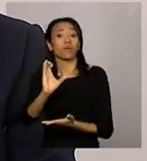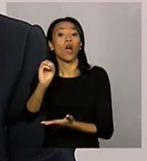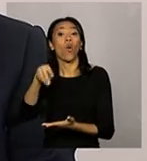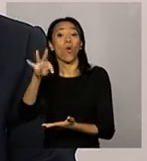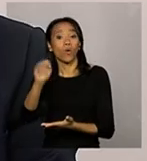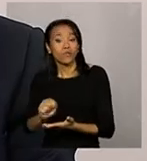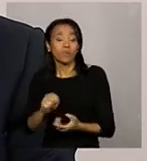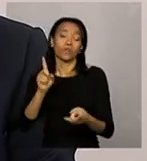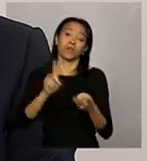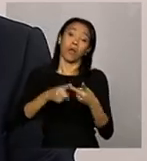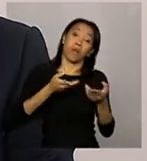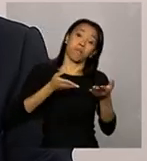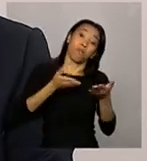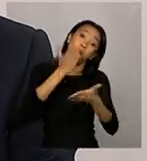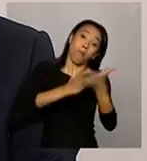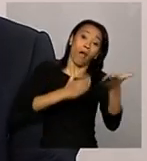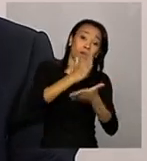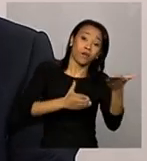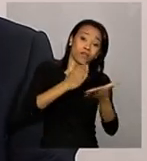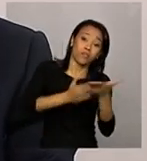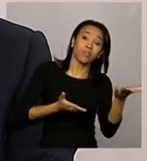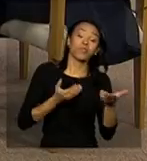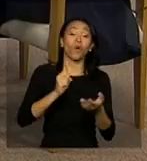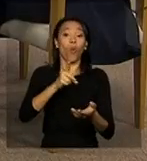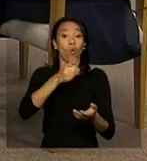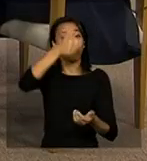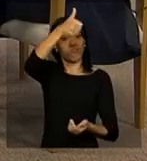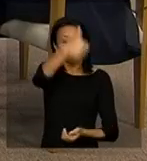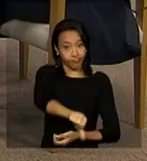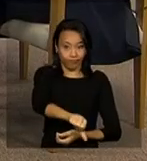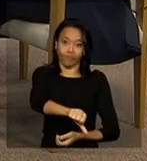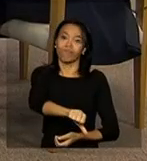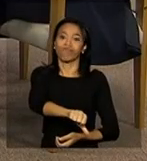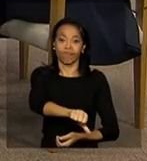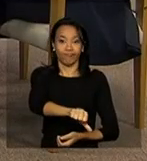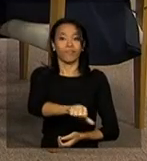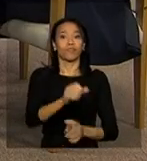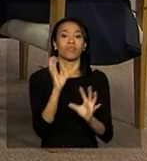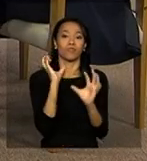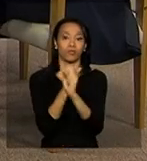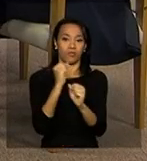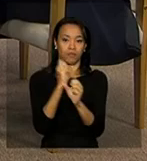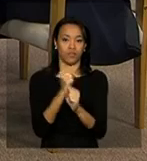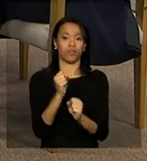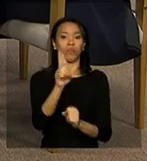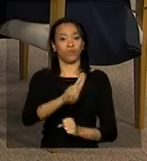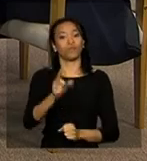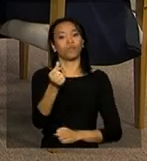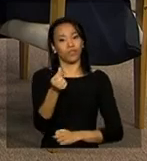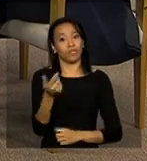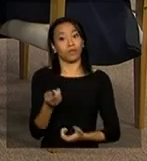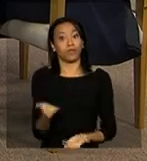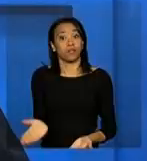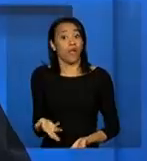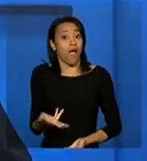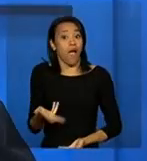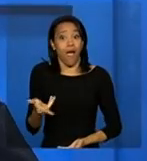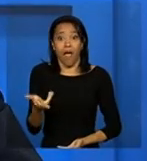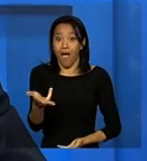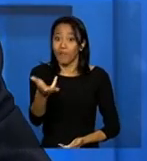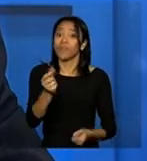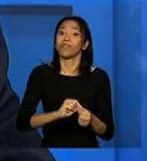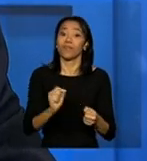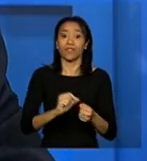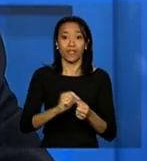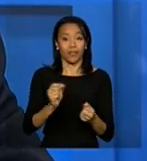pela aprovação parcial de contas ou pela reprovação das contas prestadas pelos fundos. Então, tem que agilizar e começar a fazer